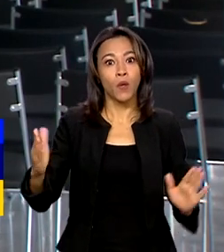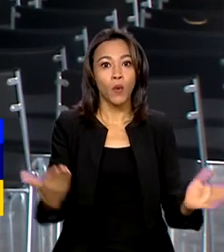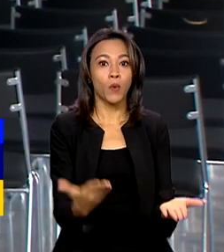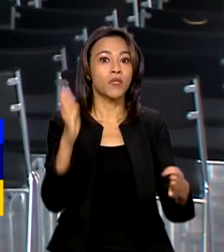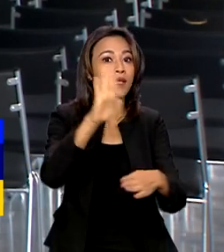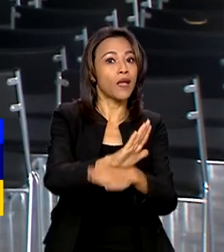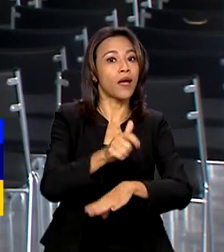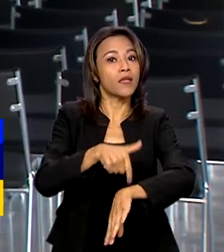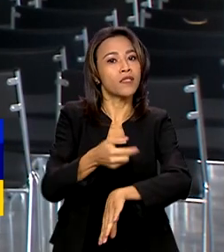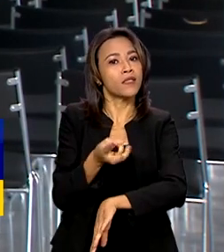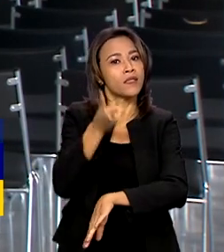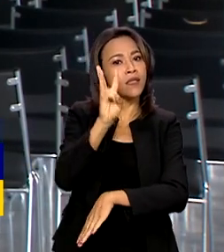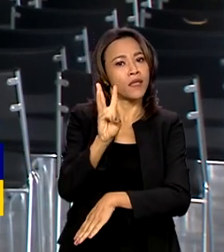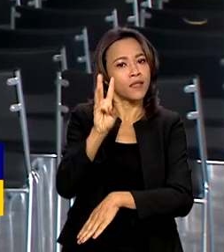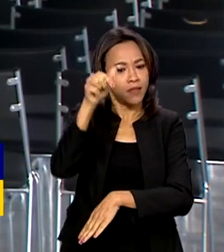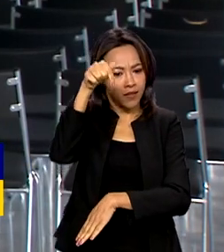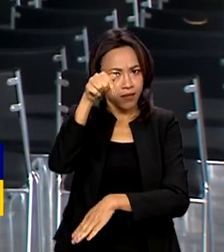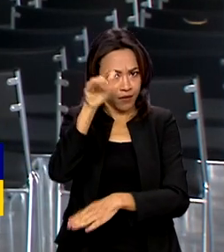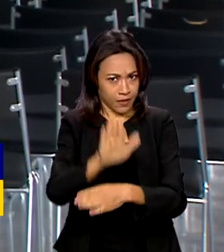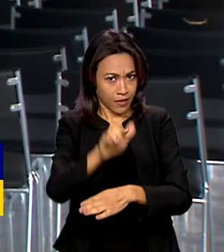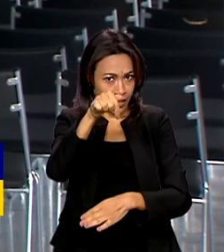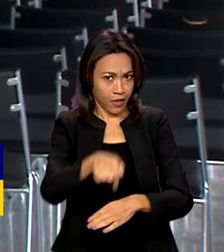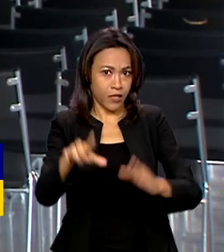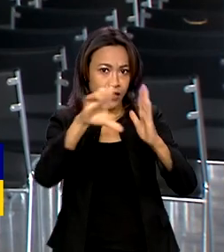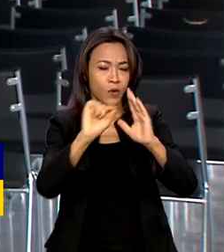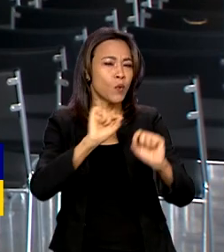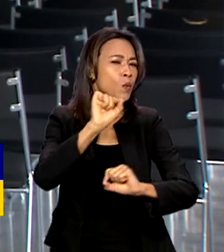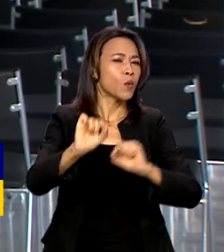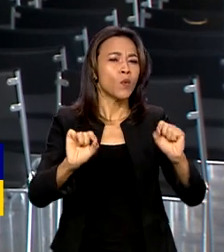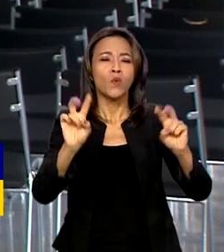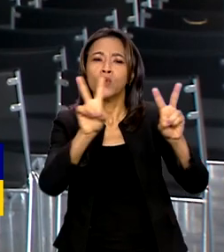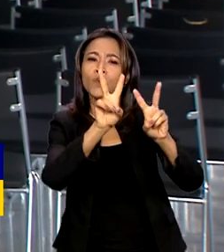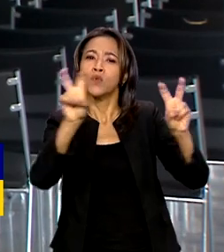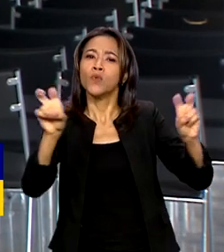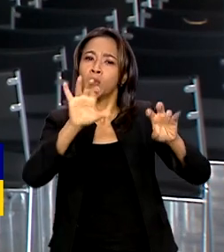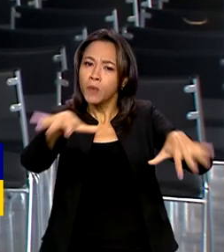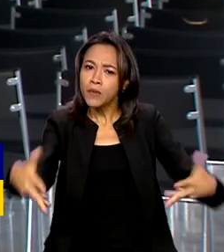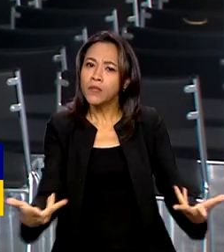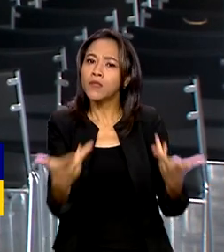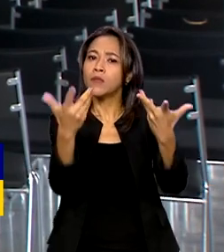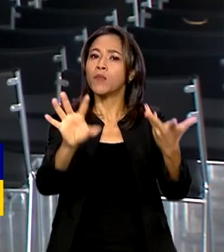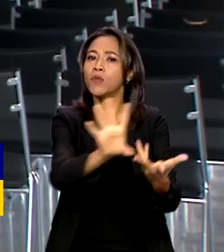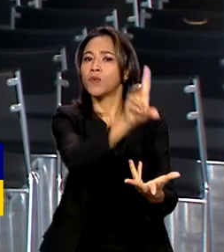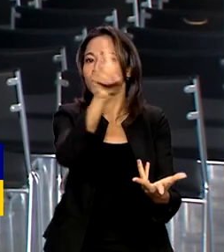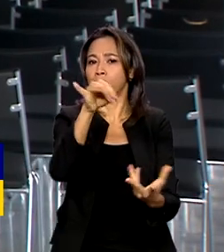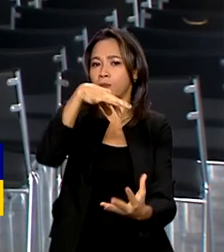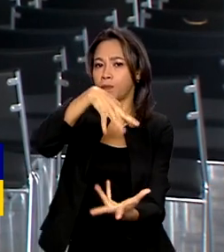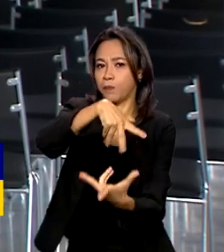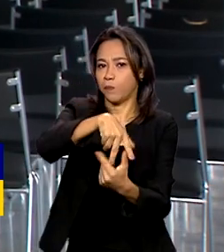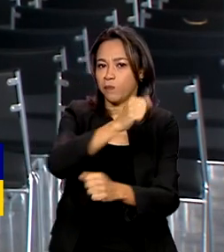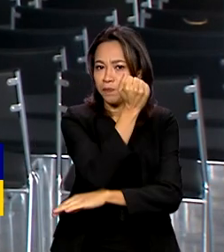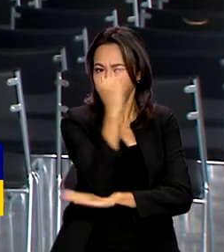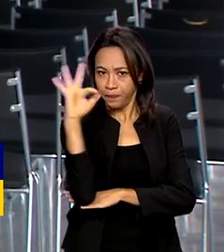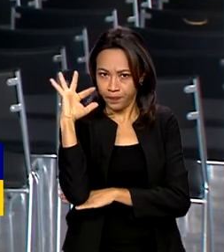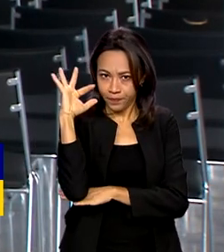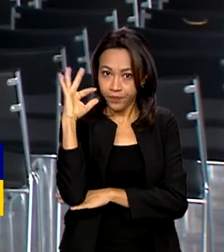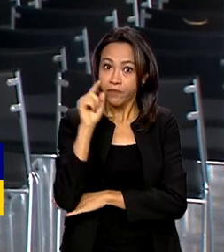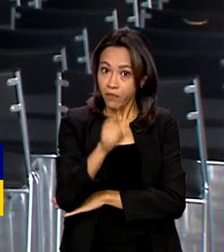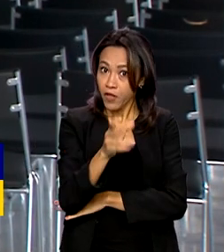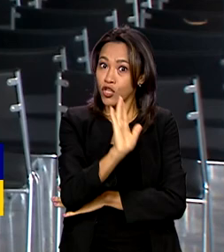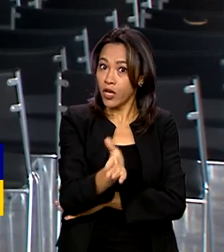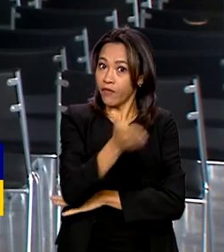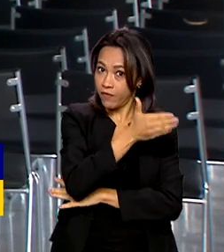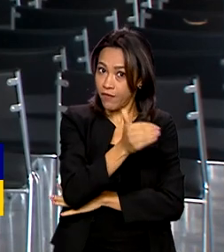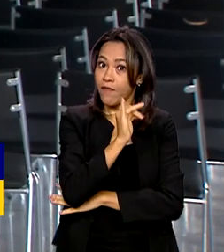partir das três horas da tarde, aqui no Palácio do Planalto, de uma cerimônia relativa ao Dia Mundial do Meio Ambiente. Também, como você adiantou,